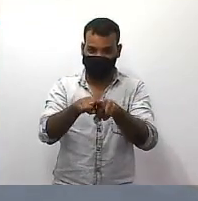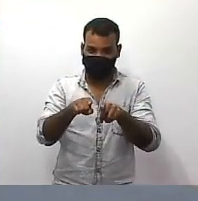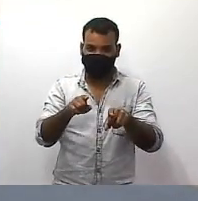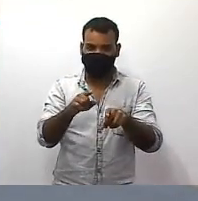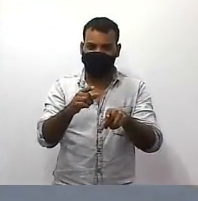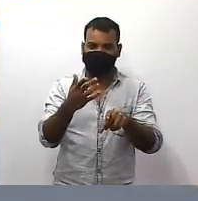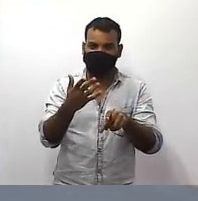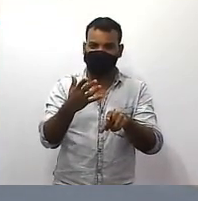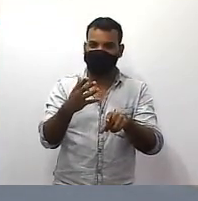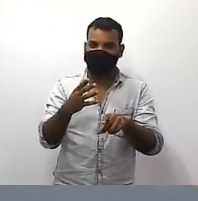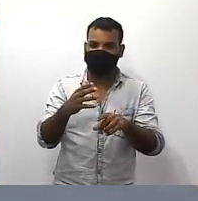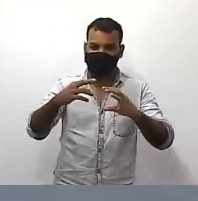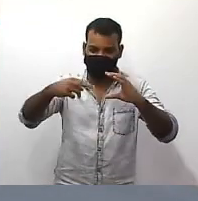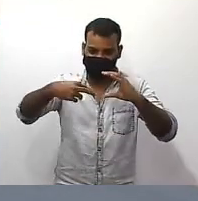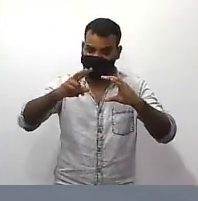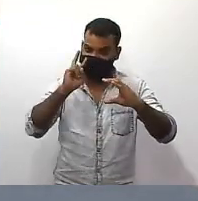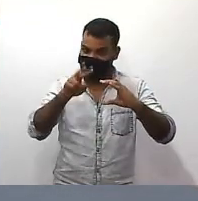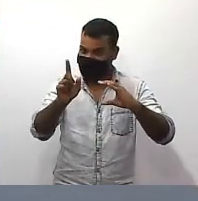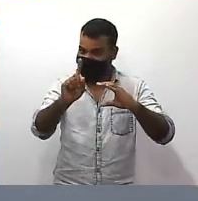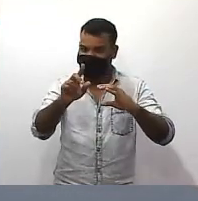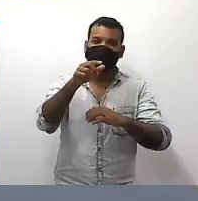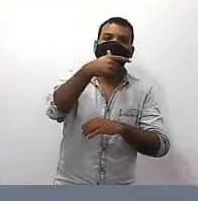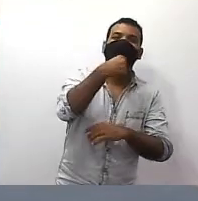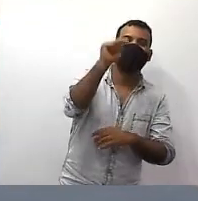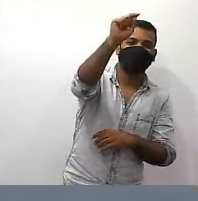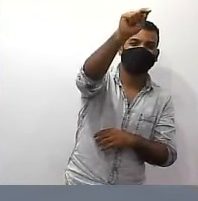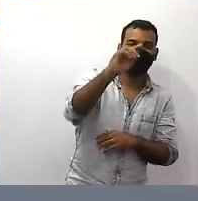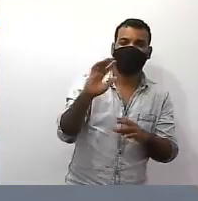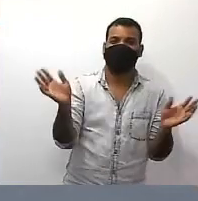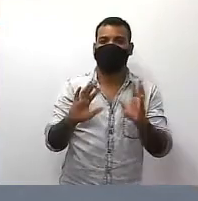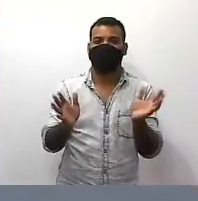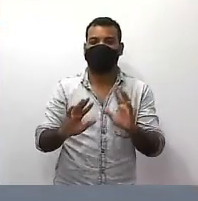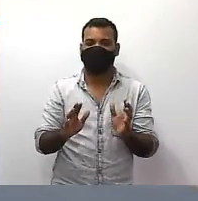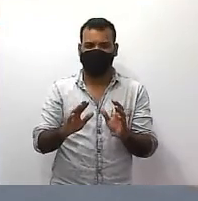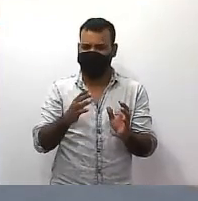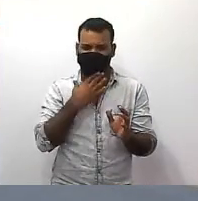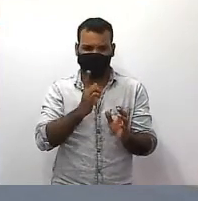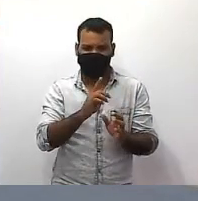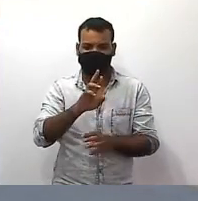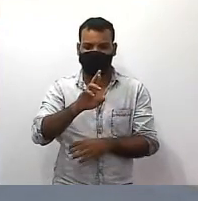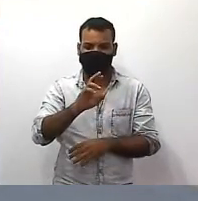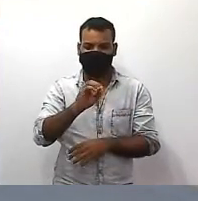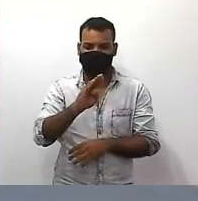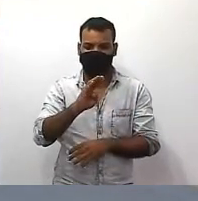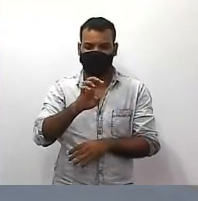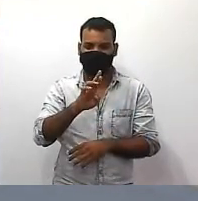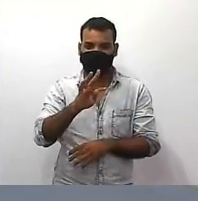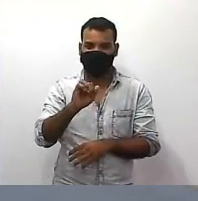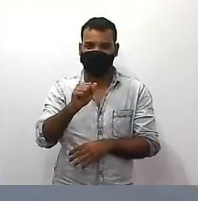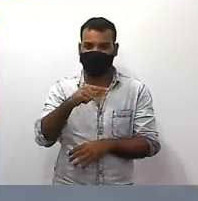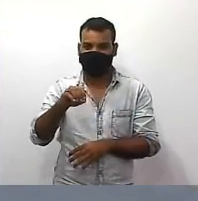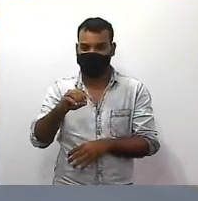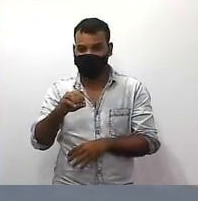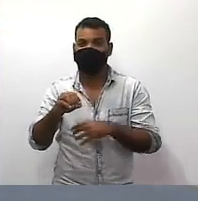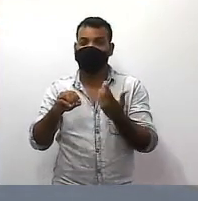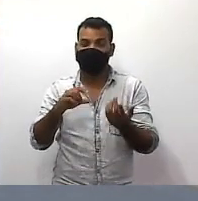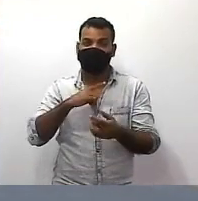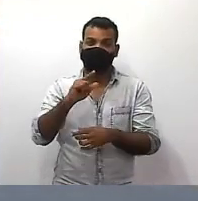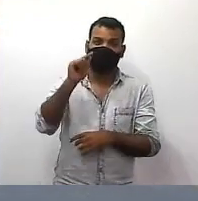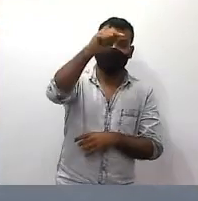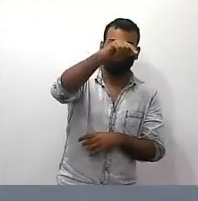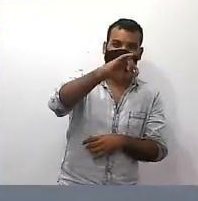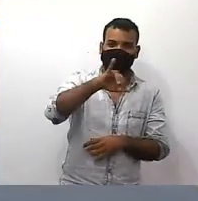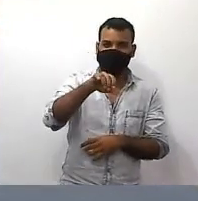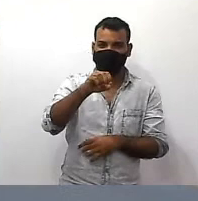conhece o robertão da transmissão tudo junto sem assento você não conhece aquele cara também não conhece o jonathan ele não está